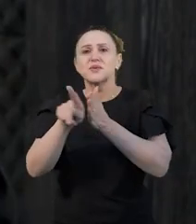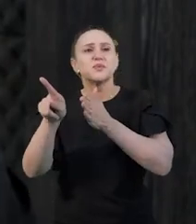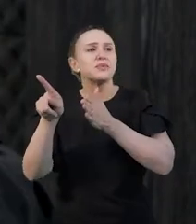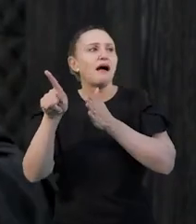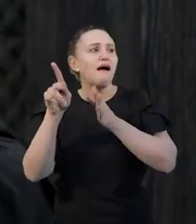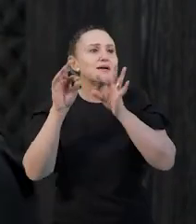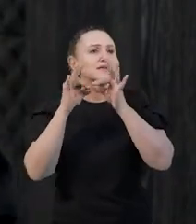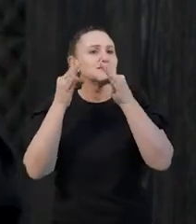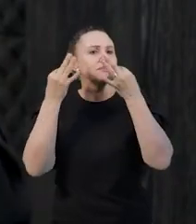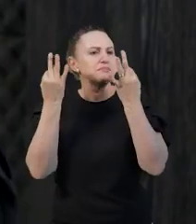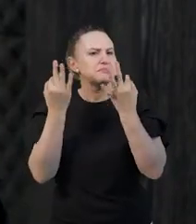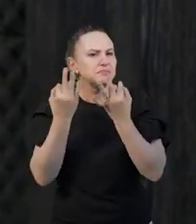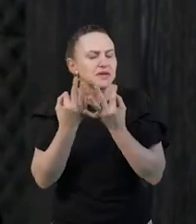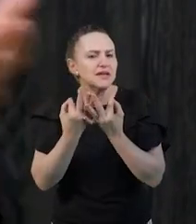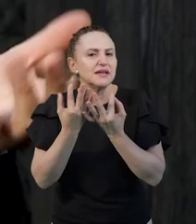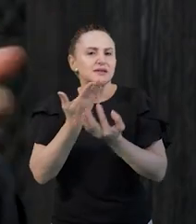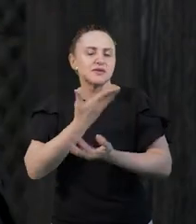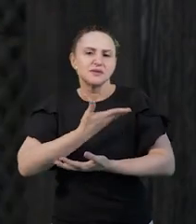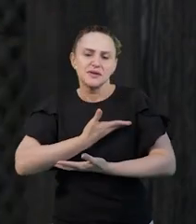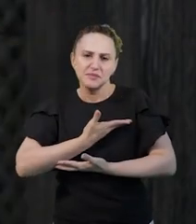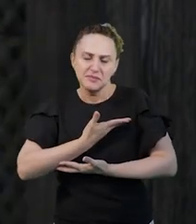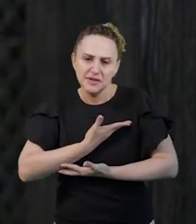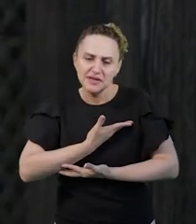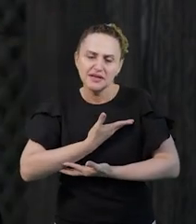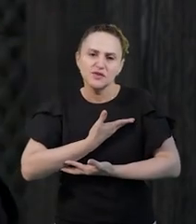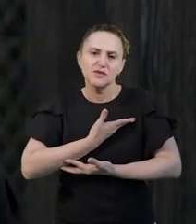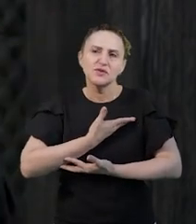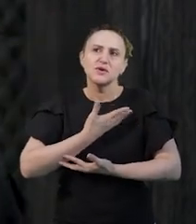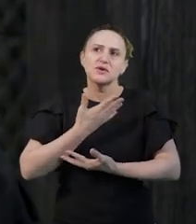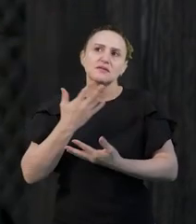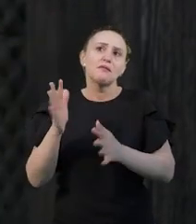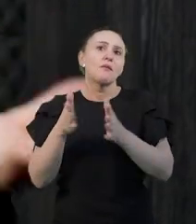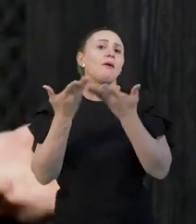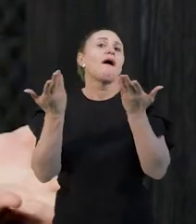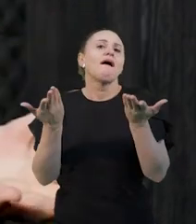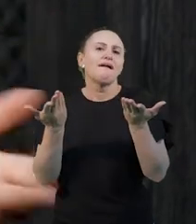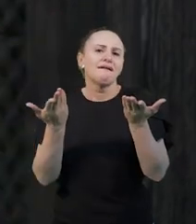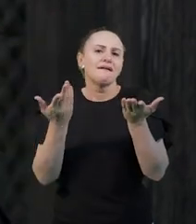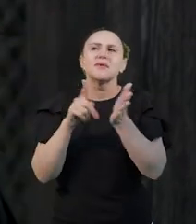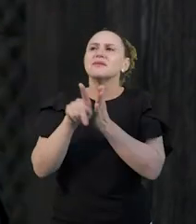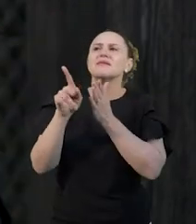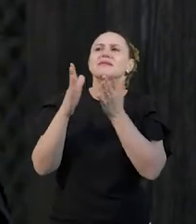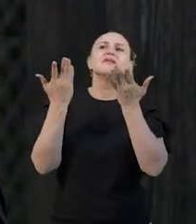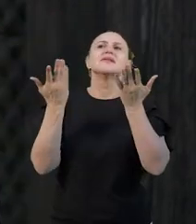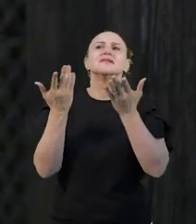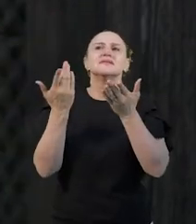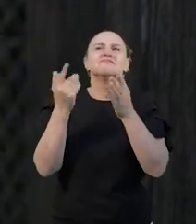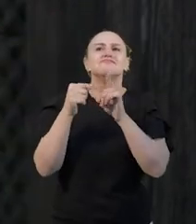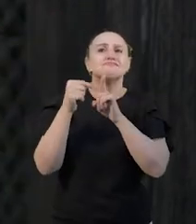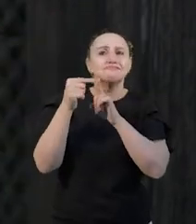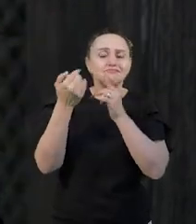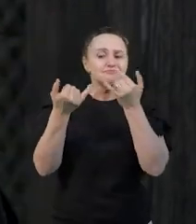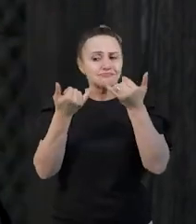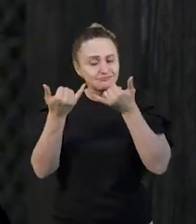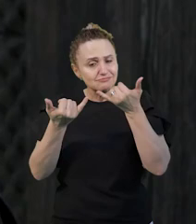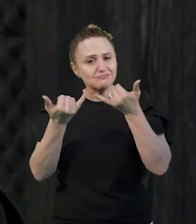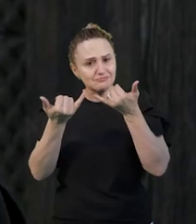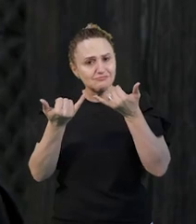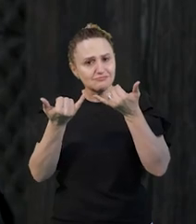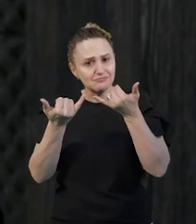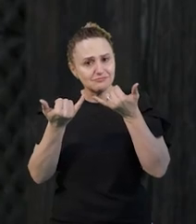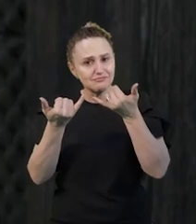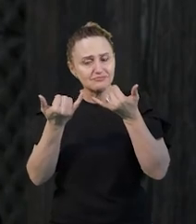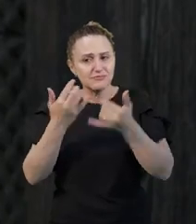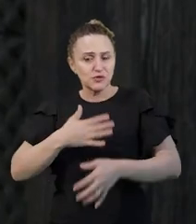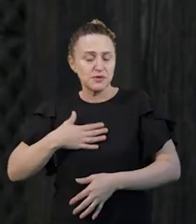sua família, com seus colegas, perguntar quais os tipos de brincadeiras que eles gostam mais, e etc. E a professora pode começar